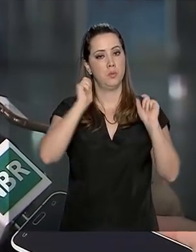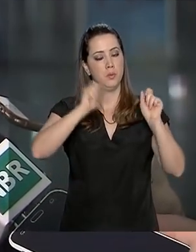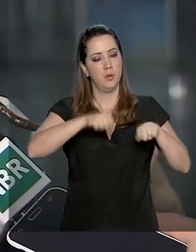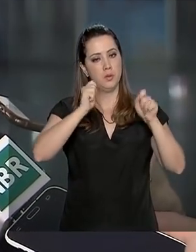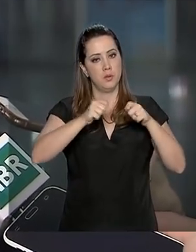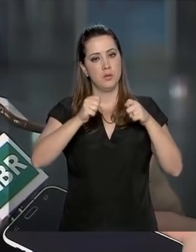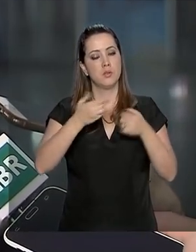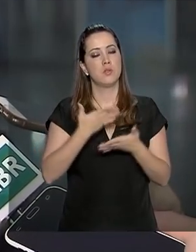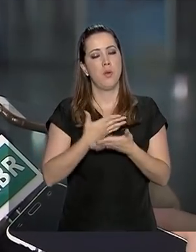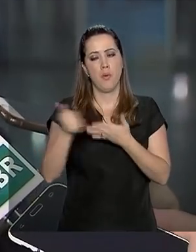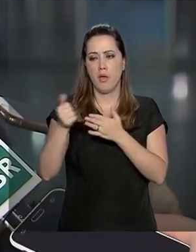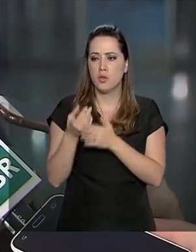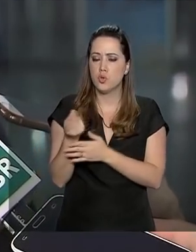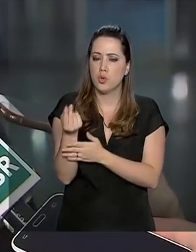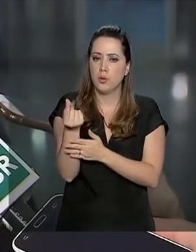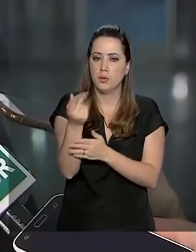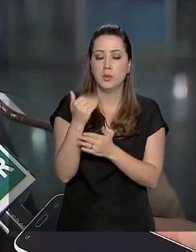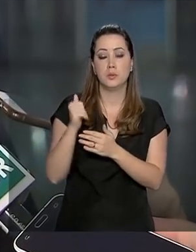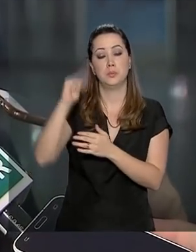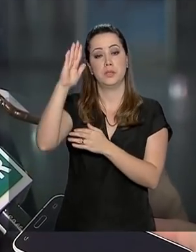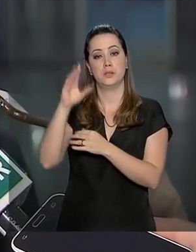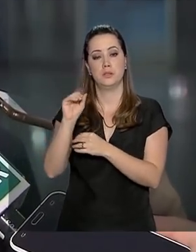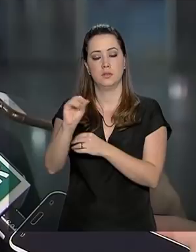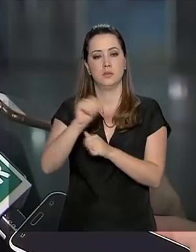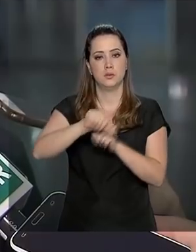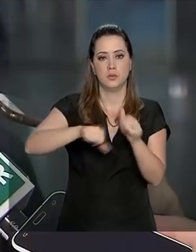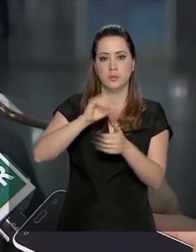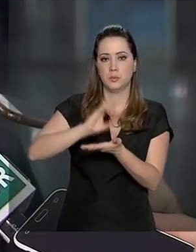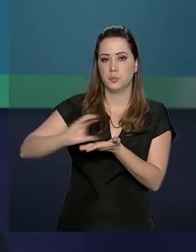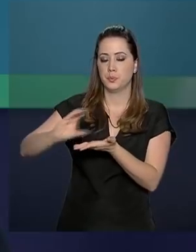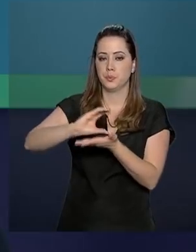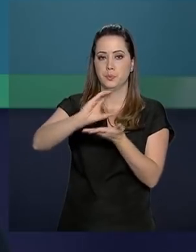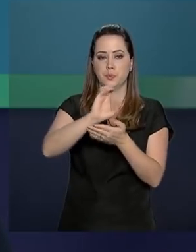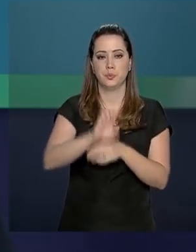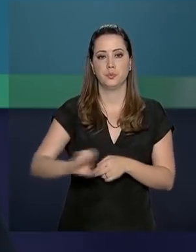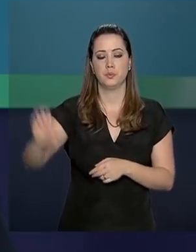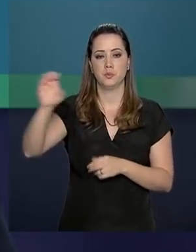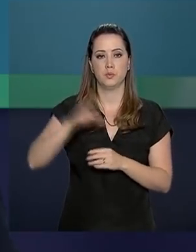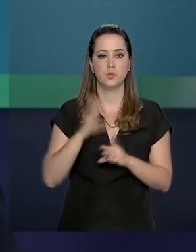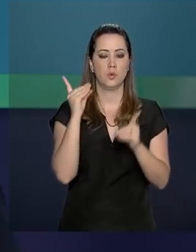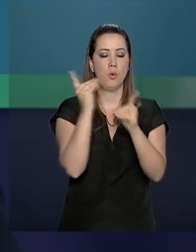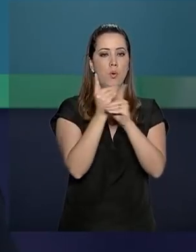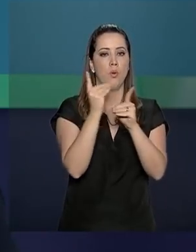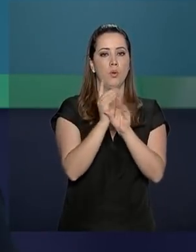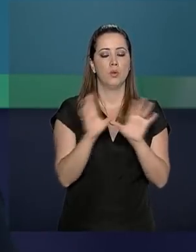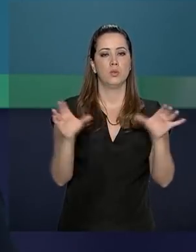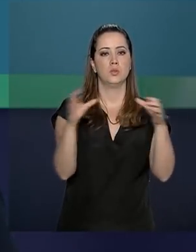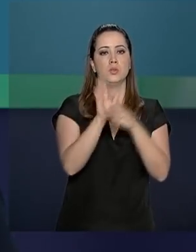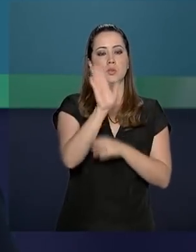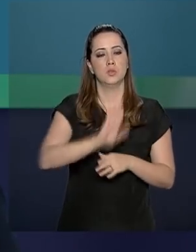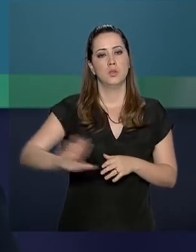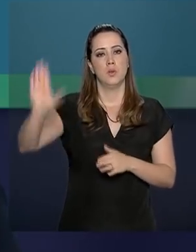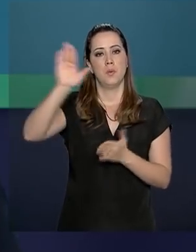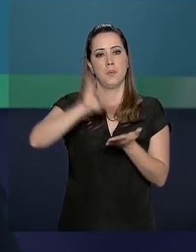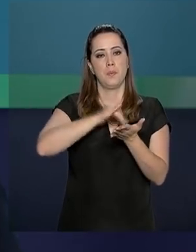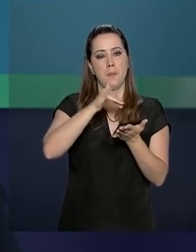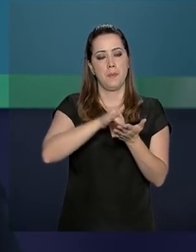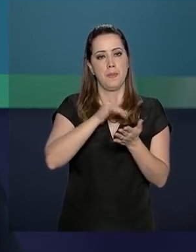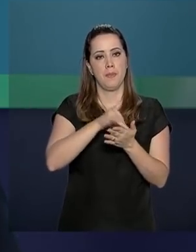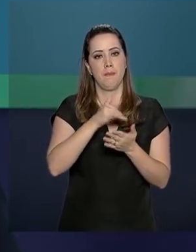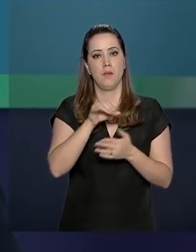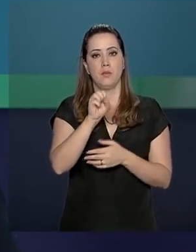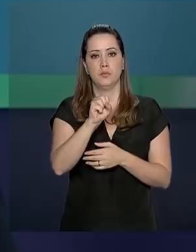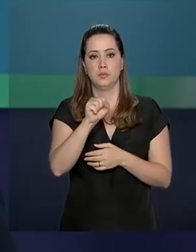possa desfrutar de uns recursos a mais e transferir para os estados. O encontro do Colégio Nacional de Secretários de